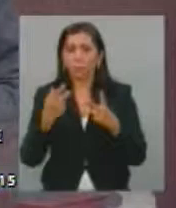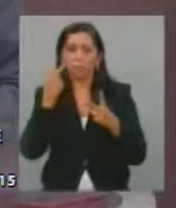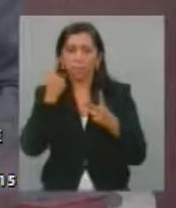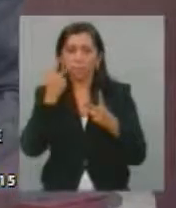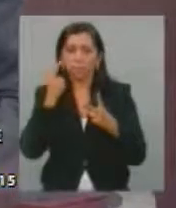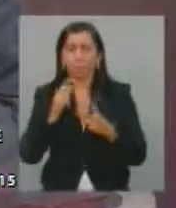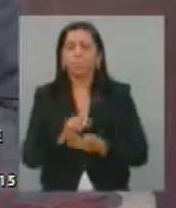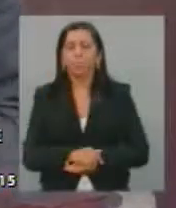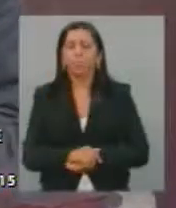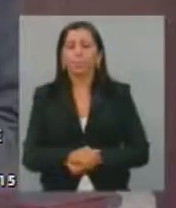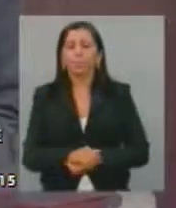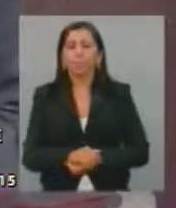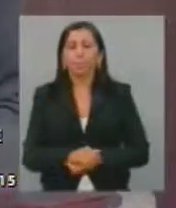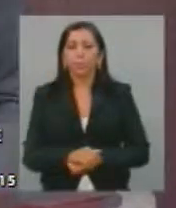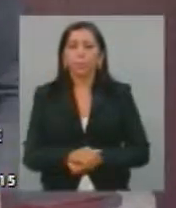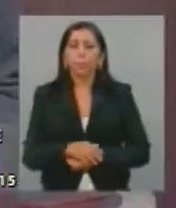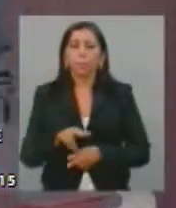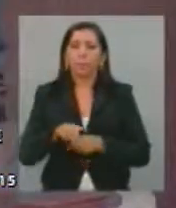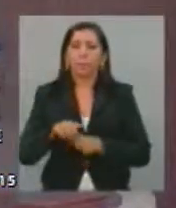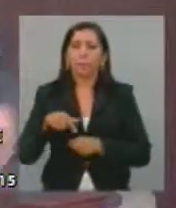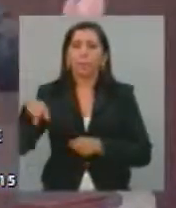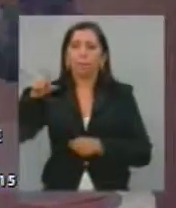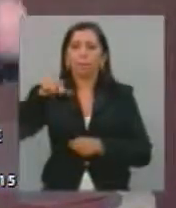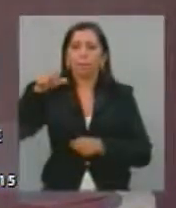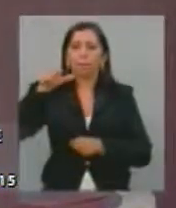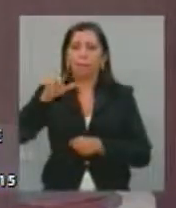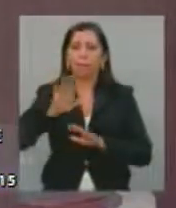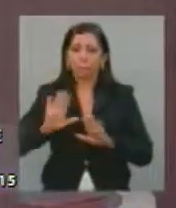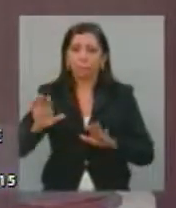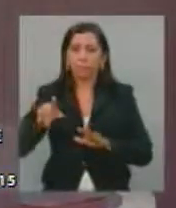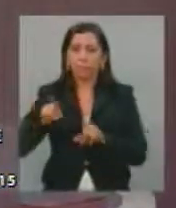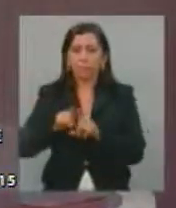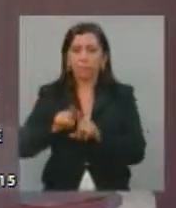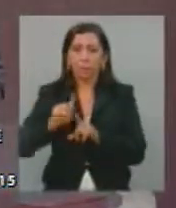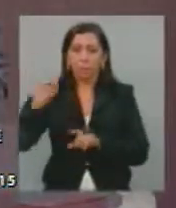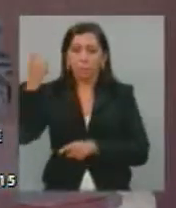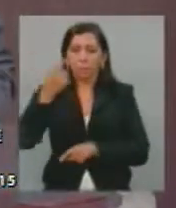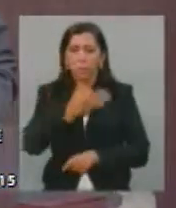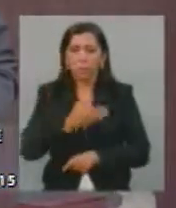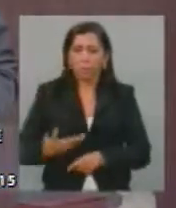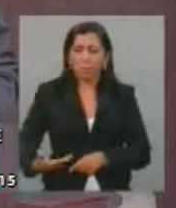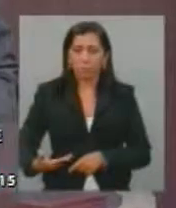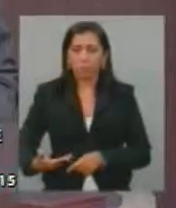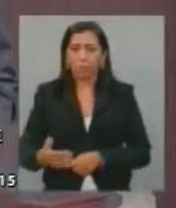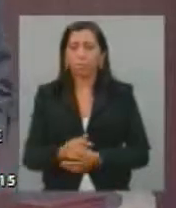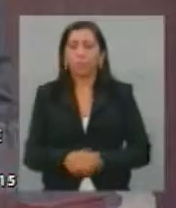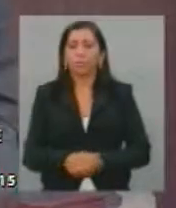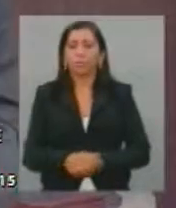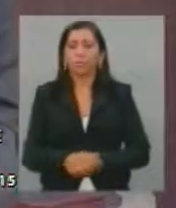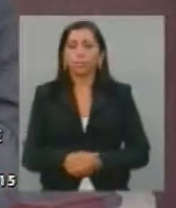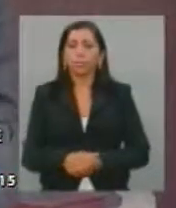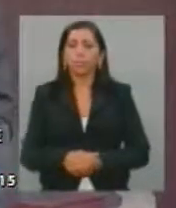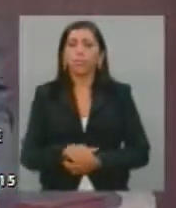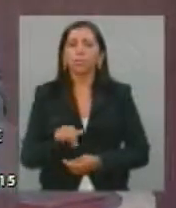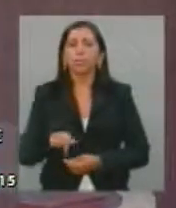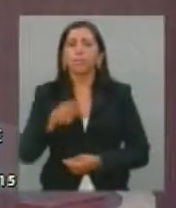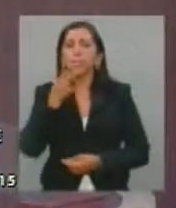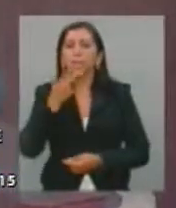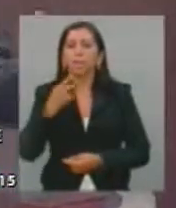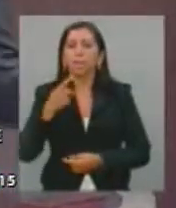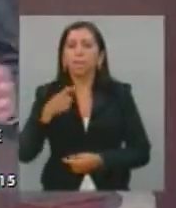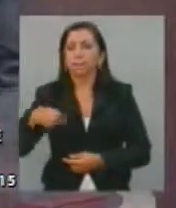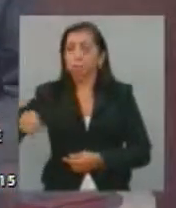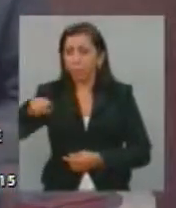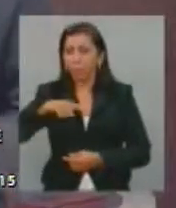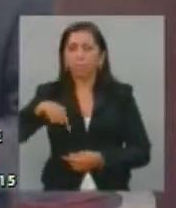Porque, para não dizerem por aí, conforme, inclusive, o ex-governador, que o que nós estamos fazendo aqui,